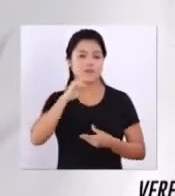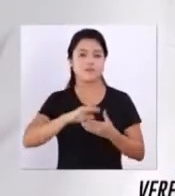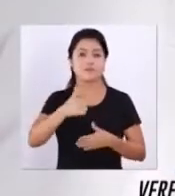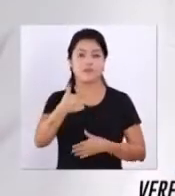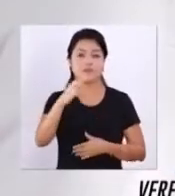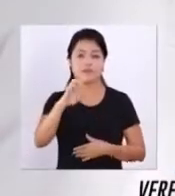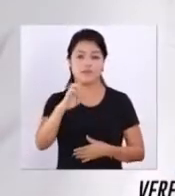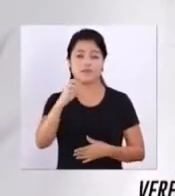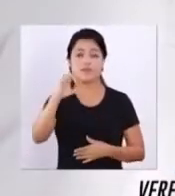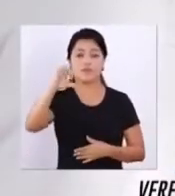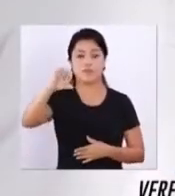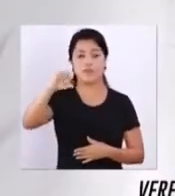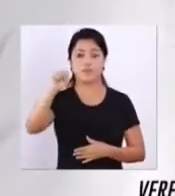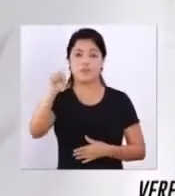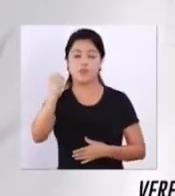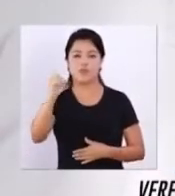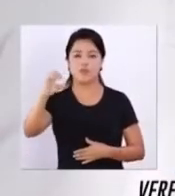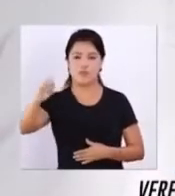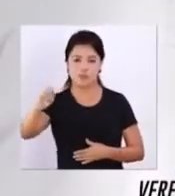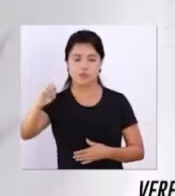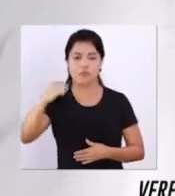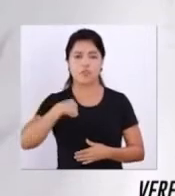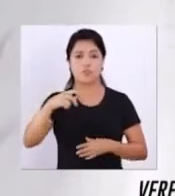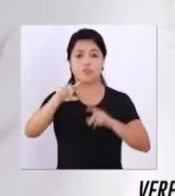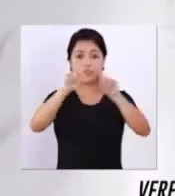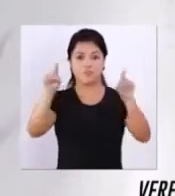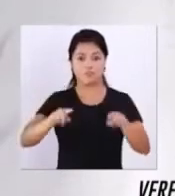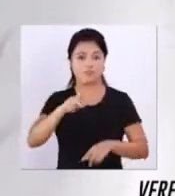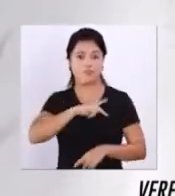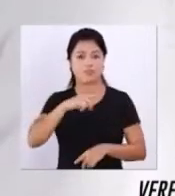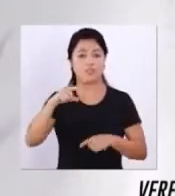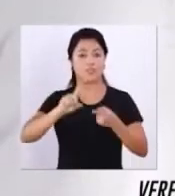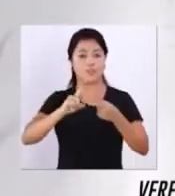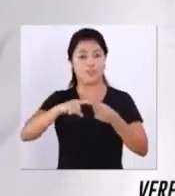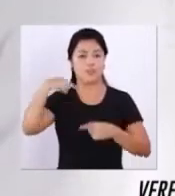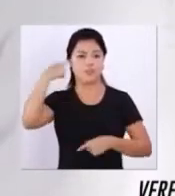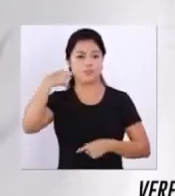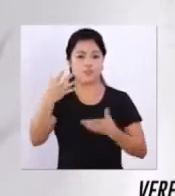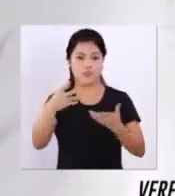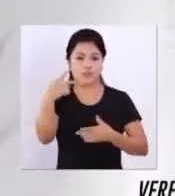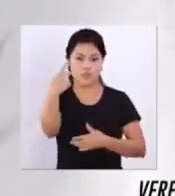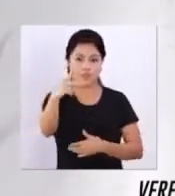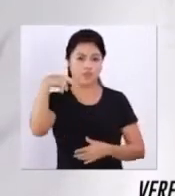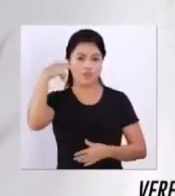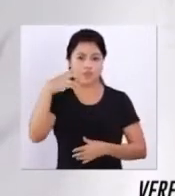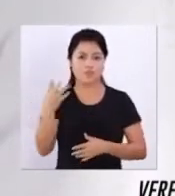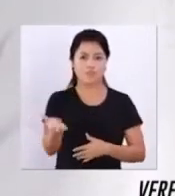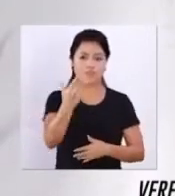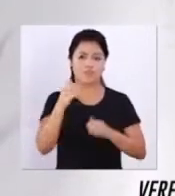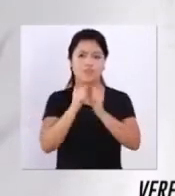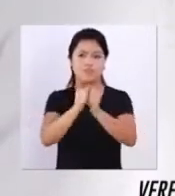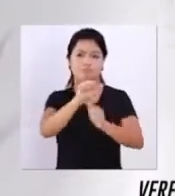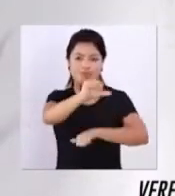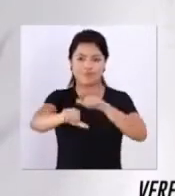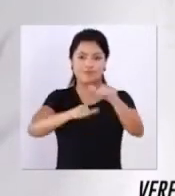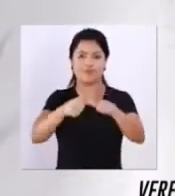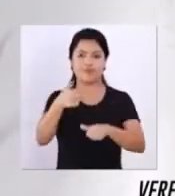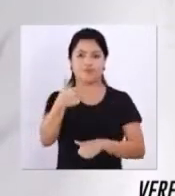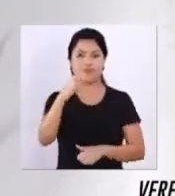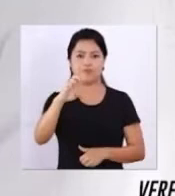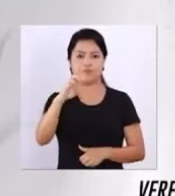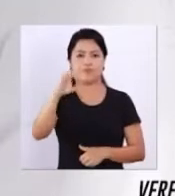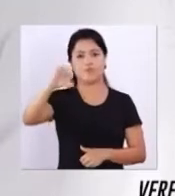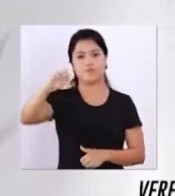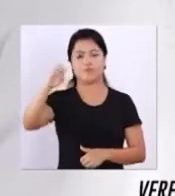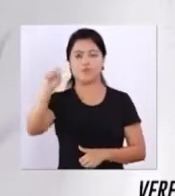Farias, 25-980. Servidor público e advogado. Quero ser o seu vereador. Vamos juntos pela renovação. Hamilton